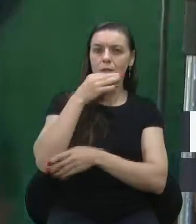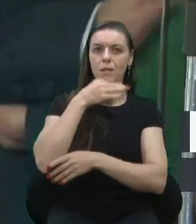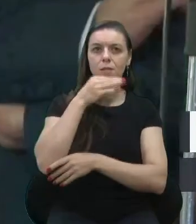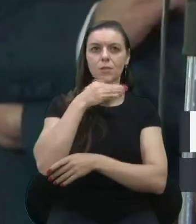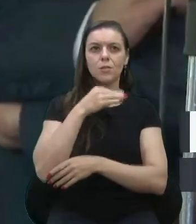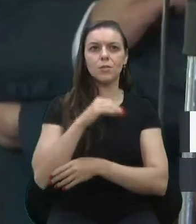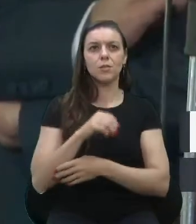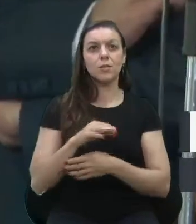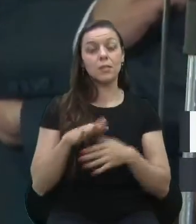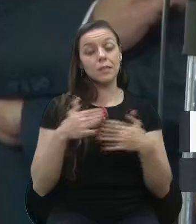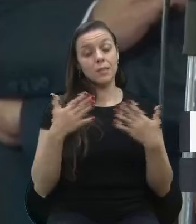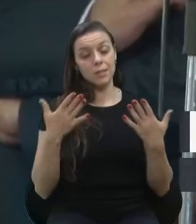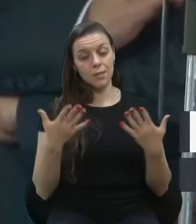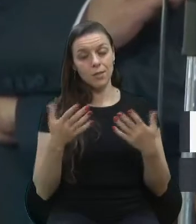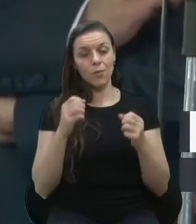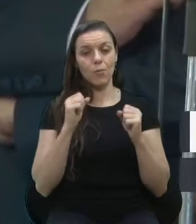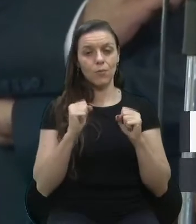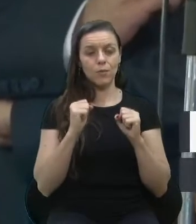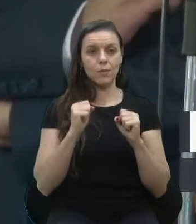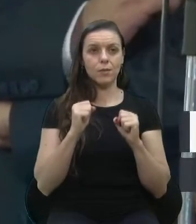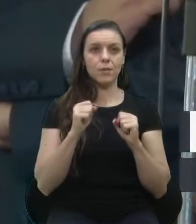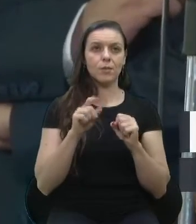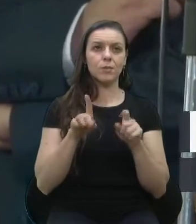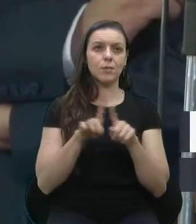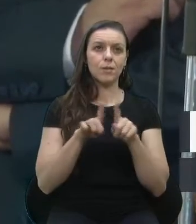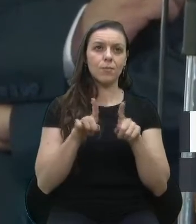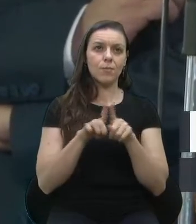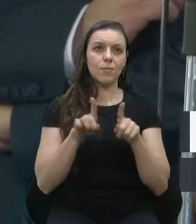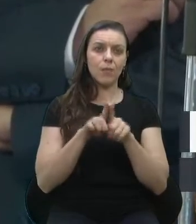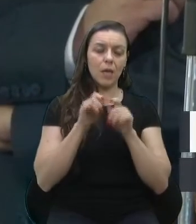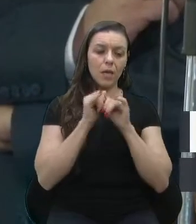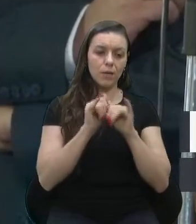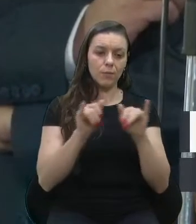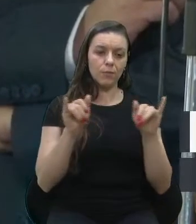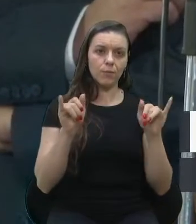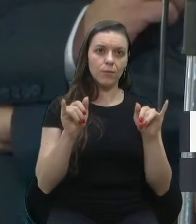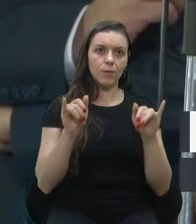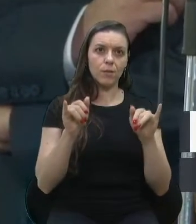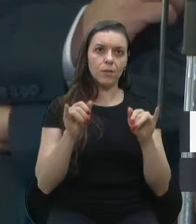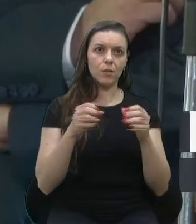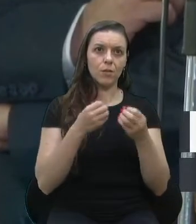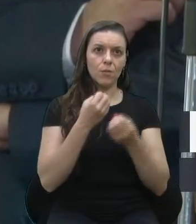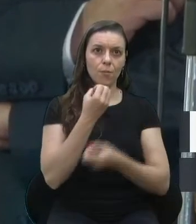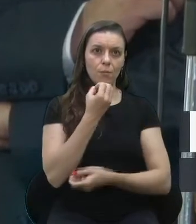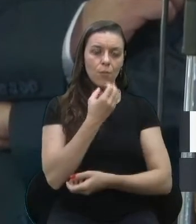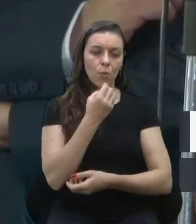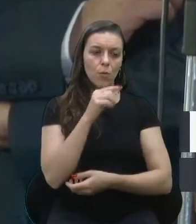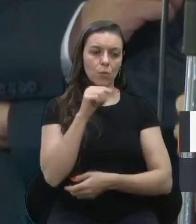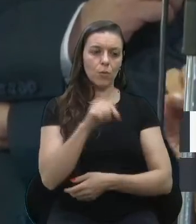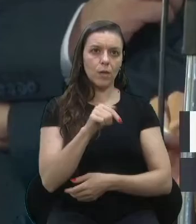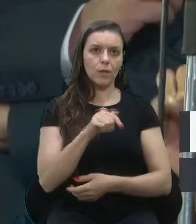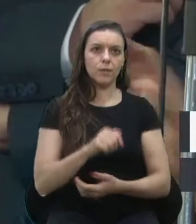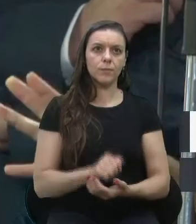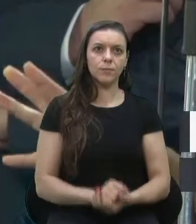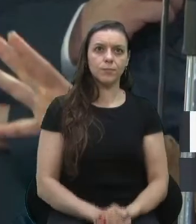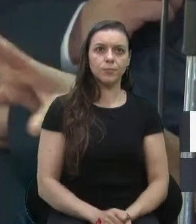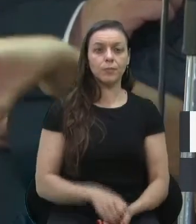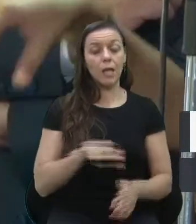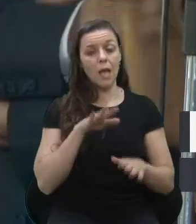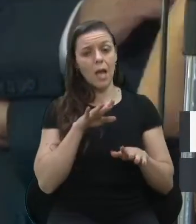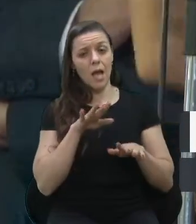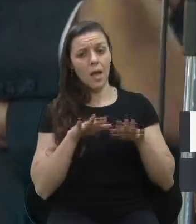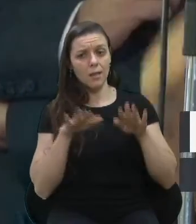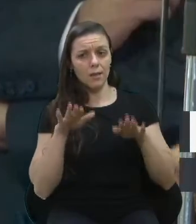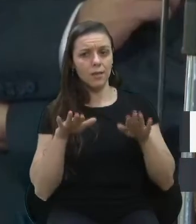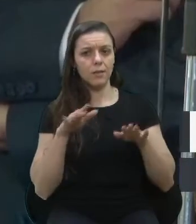Então, que possamos ser cada vez mais porta-voz de ações boas como essa. Muitas vezes a gente se sente